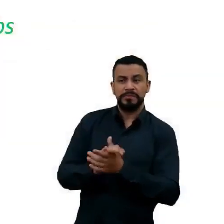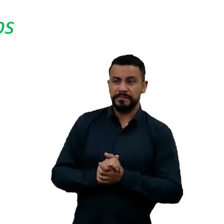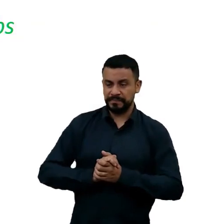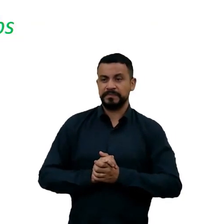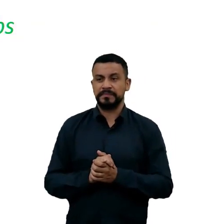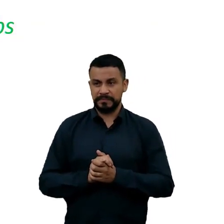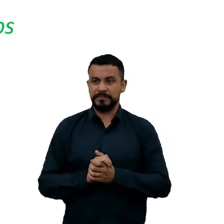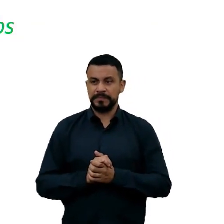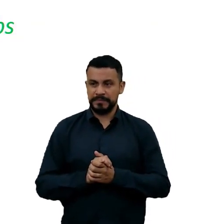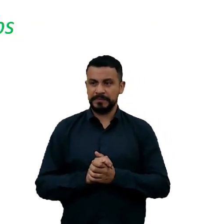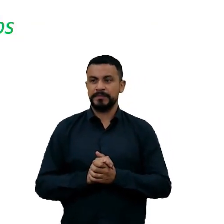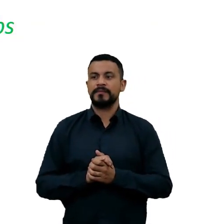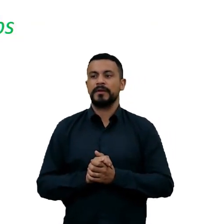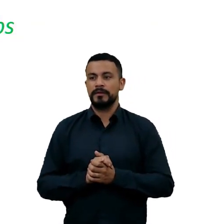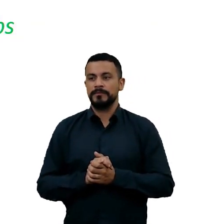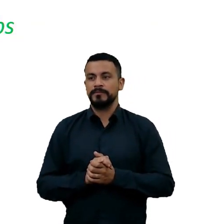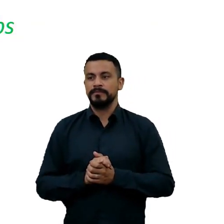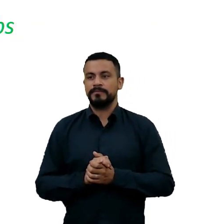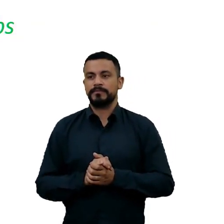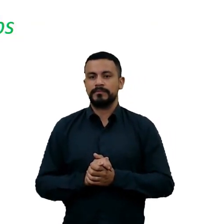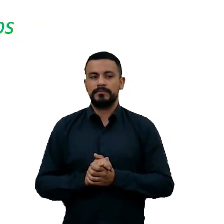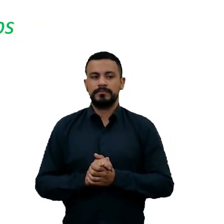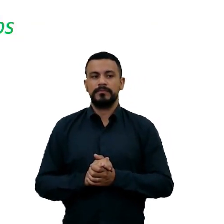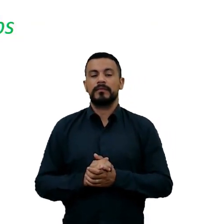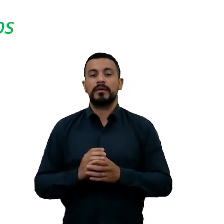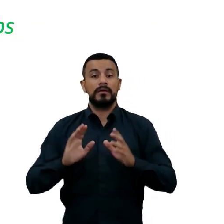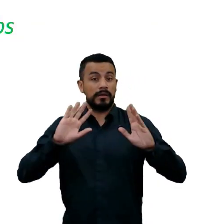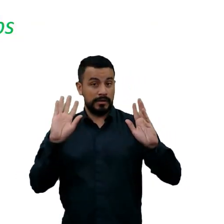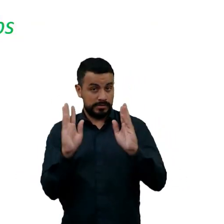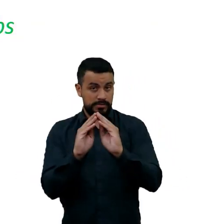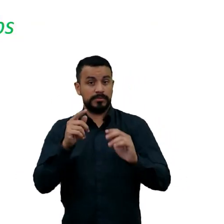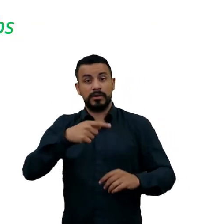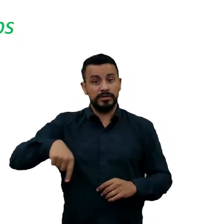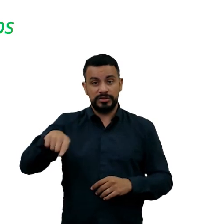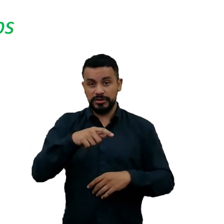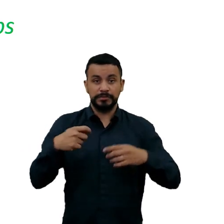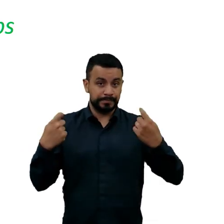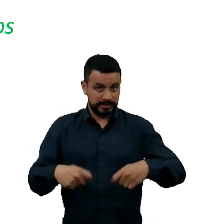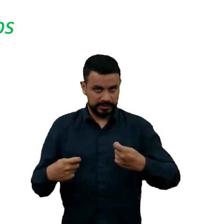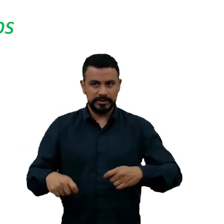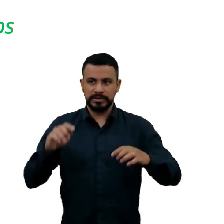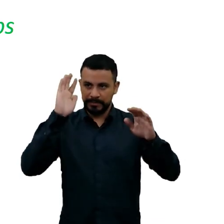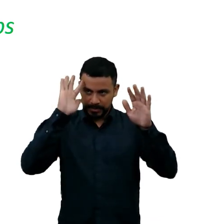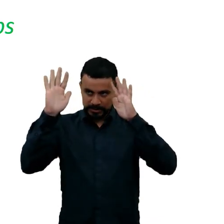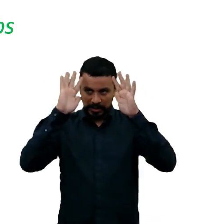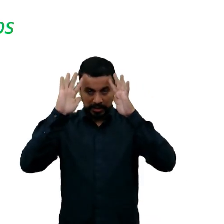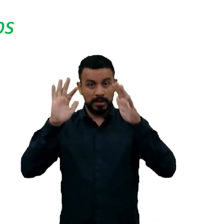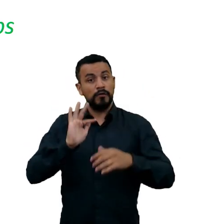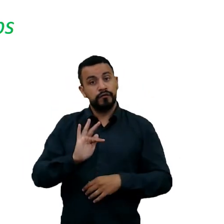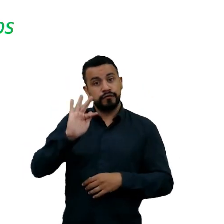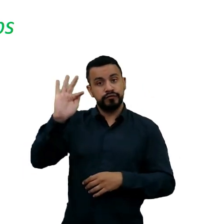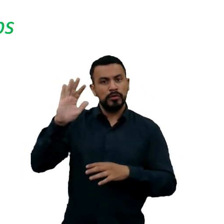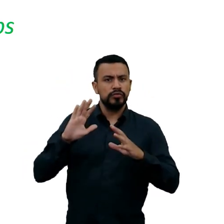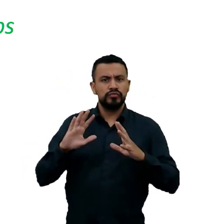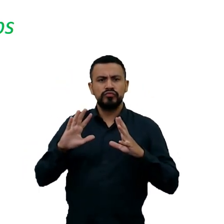Então, este é o resumo que nós temos que manter em mente. Todos os trabalhos são mal